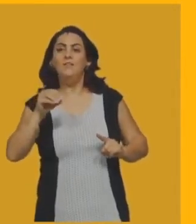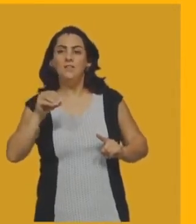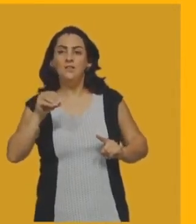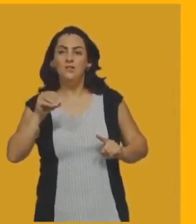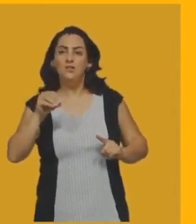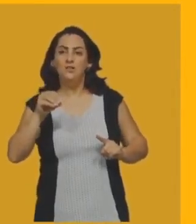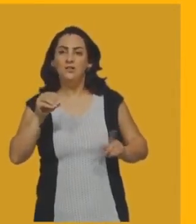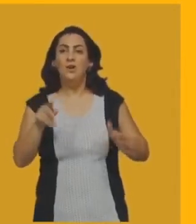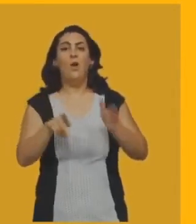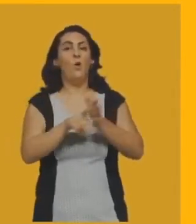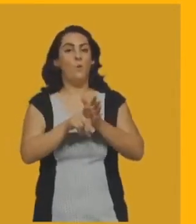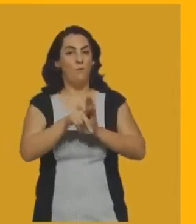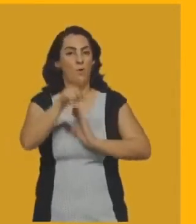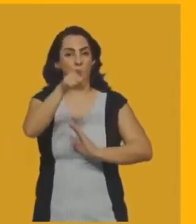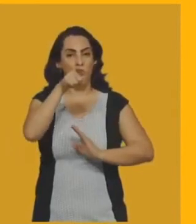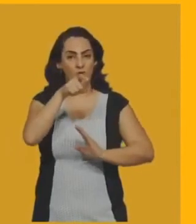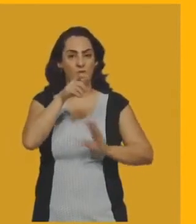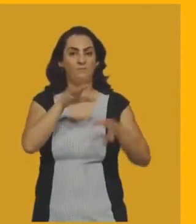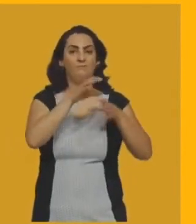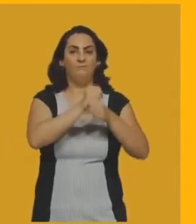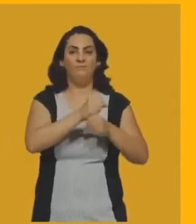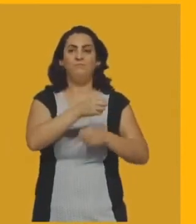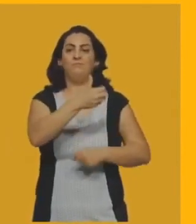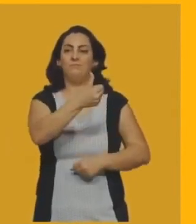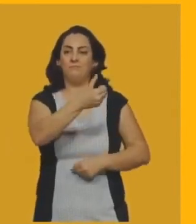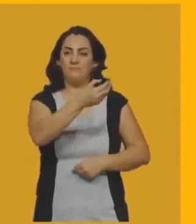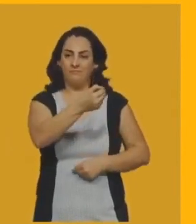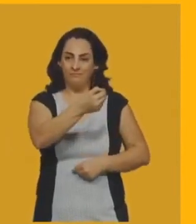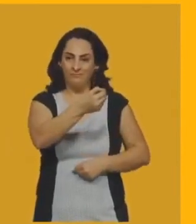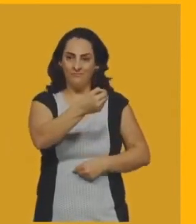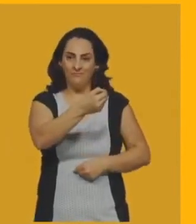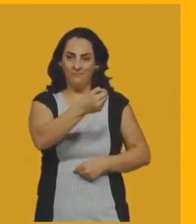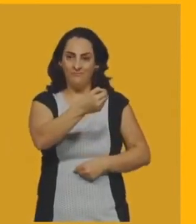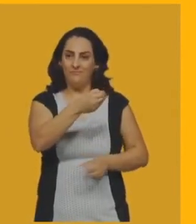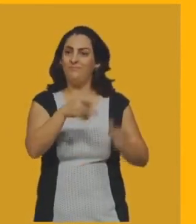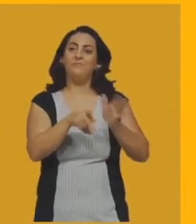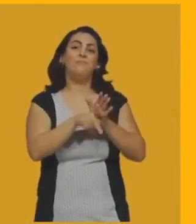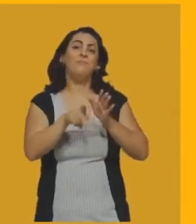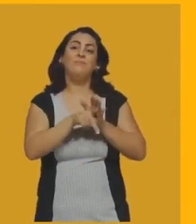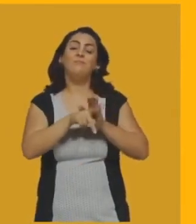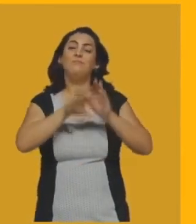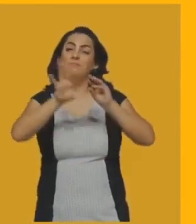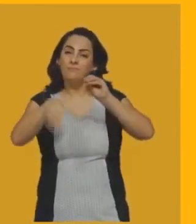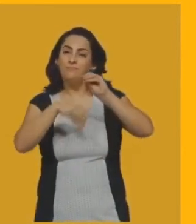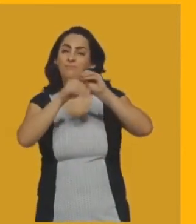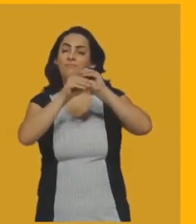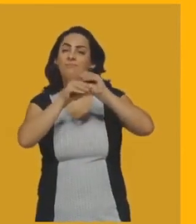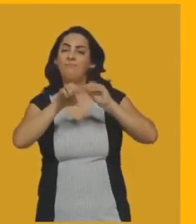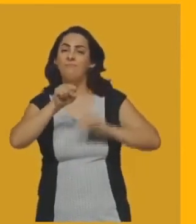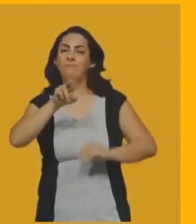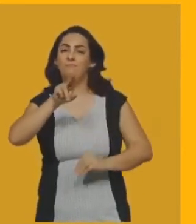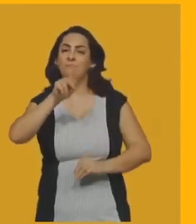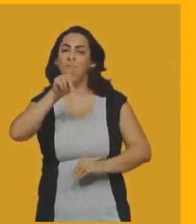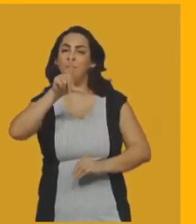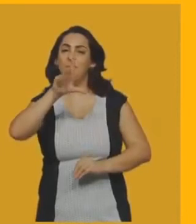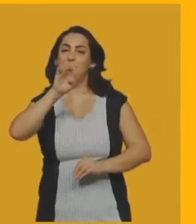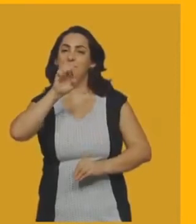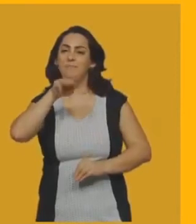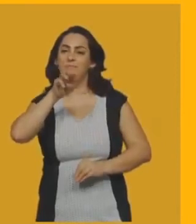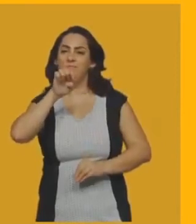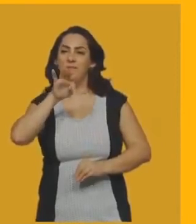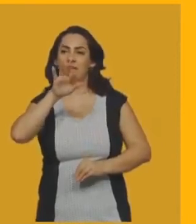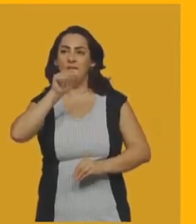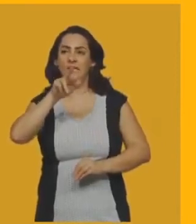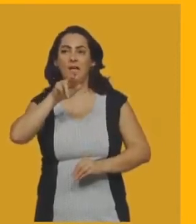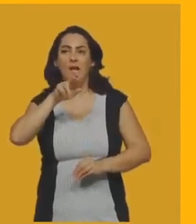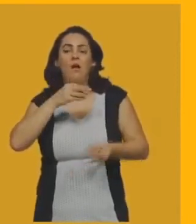o Y? Um jeito de eu achar o Y é X e Y são suplementares. Então, 60